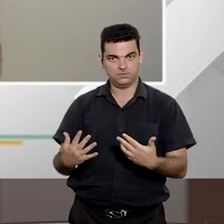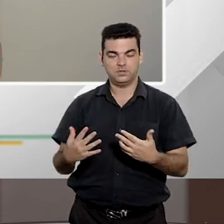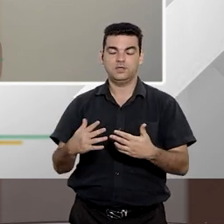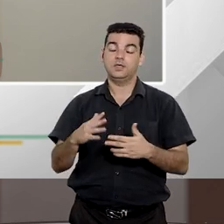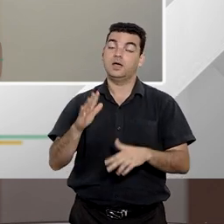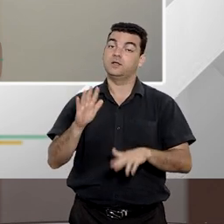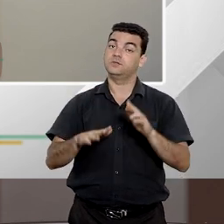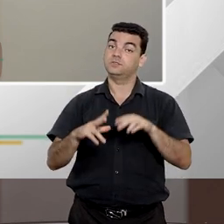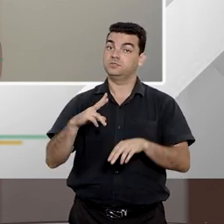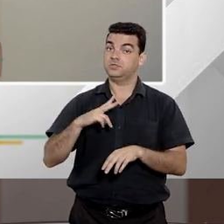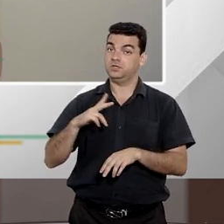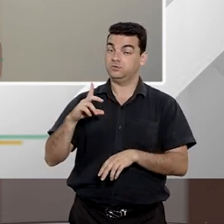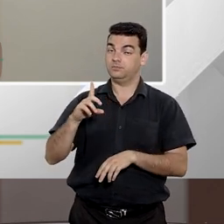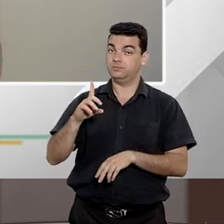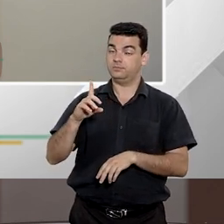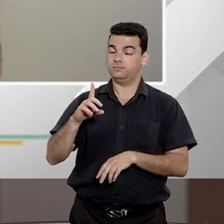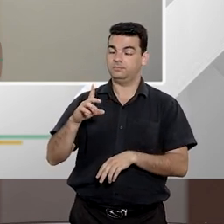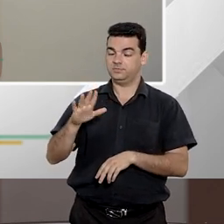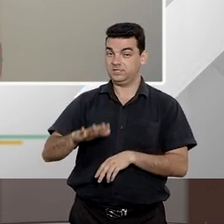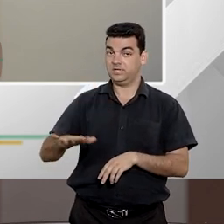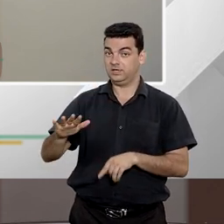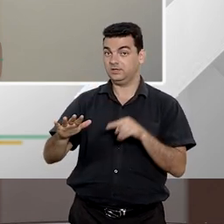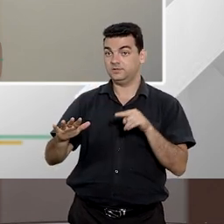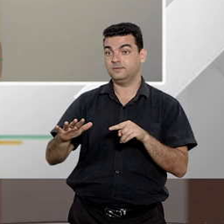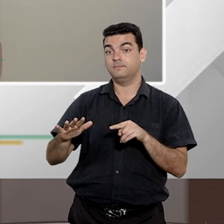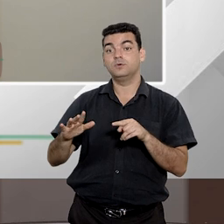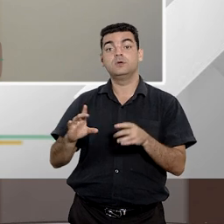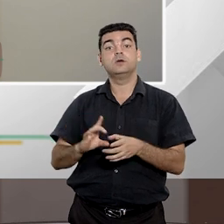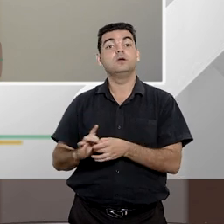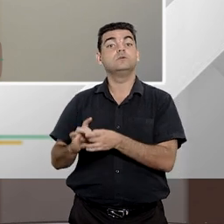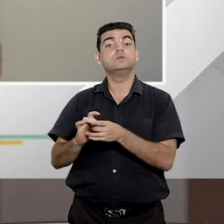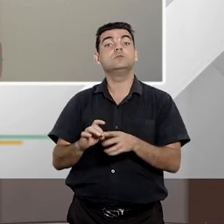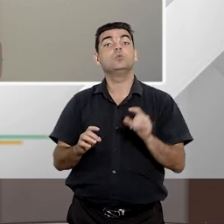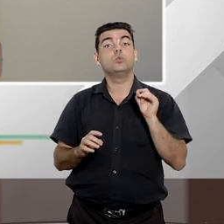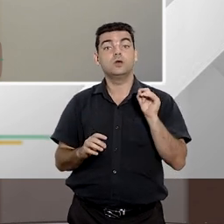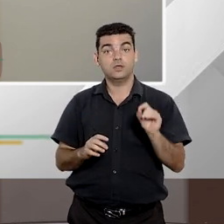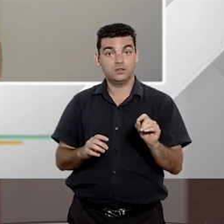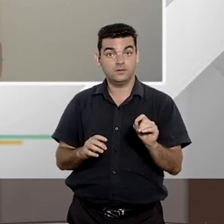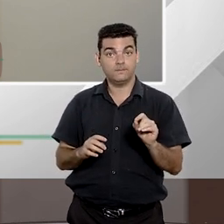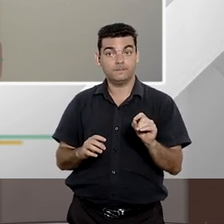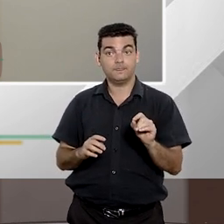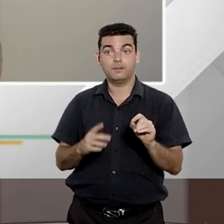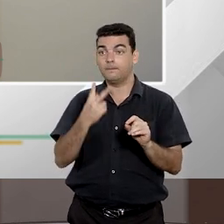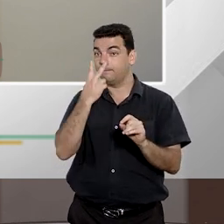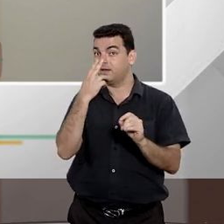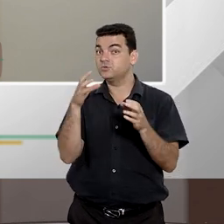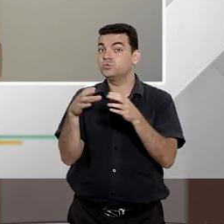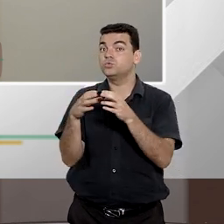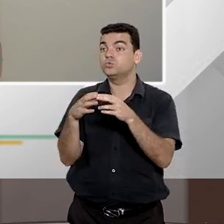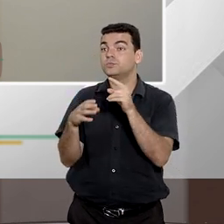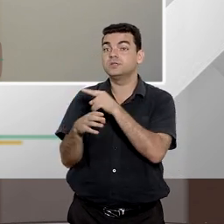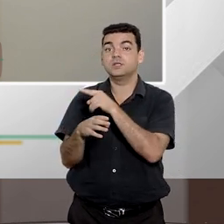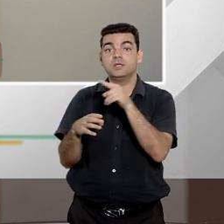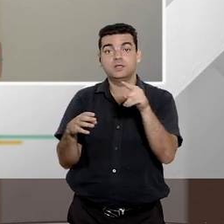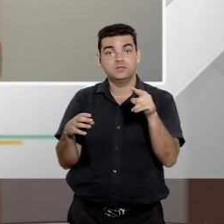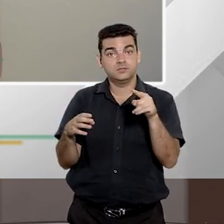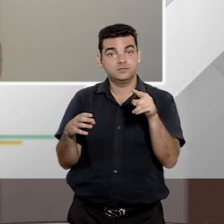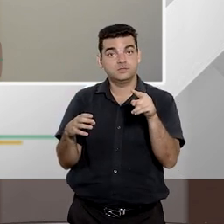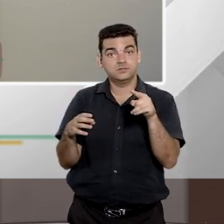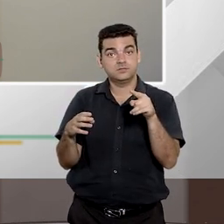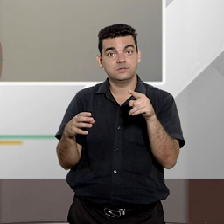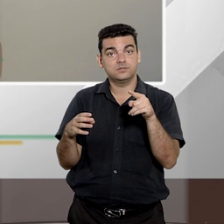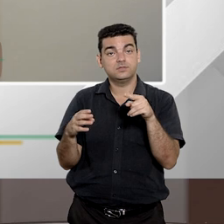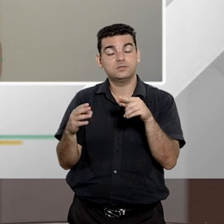casos dos direitos individuais homogêneos, o que une as pessoas, o que forma esse grupo, a titularização desse grupo de direitos